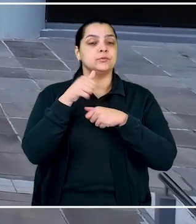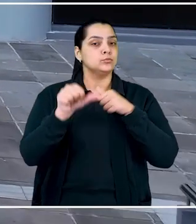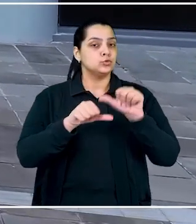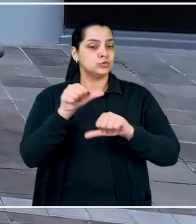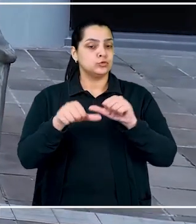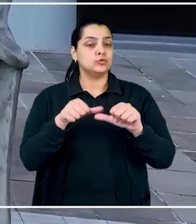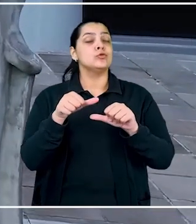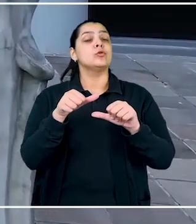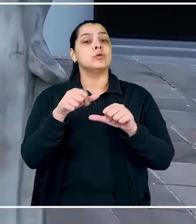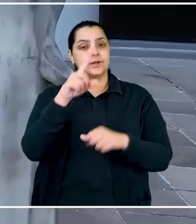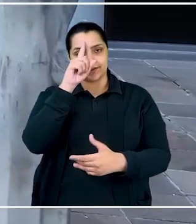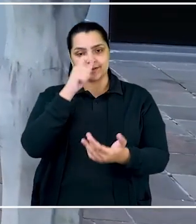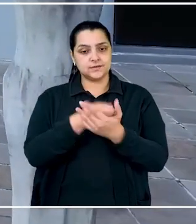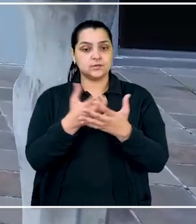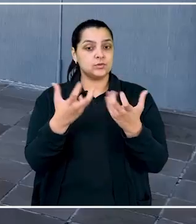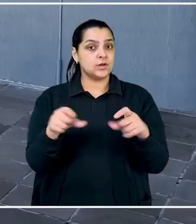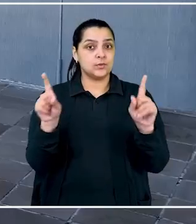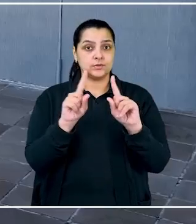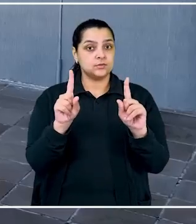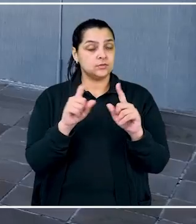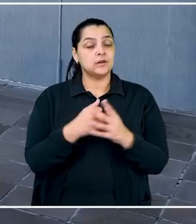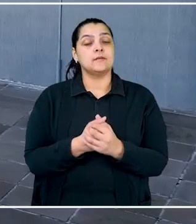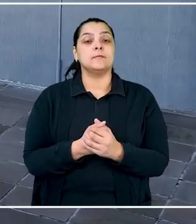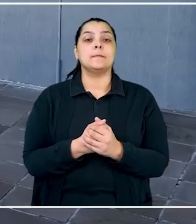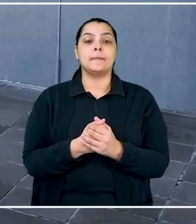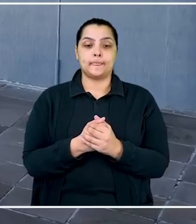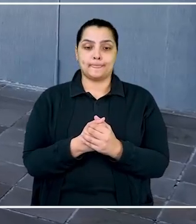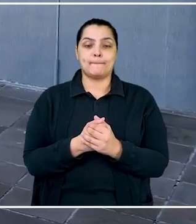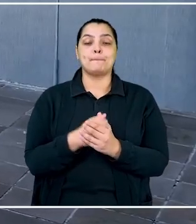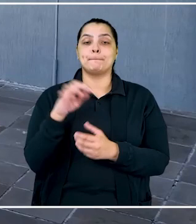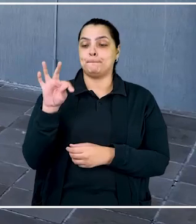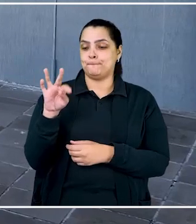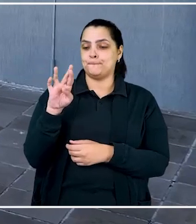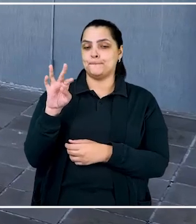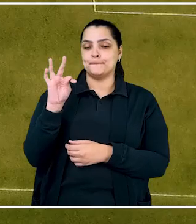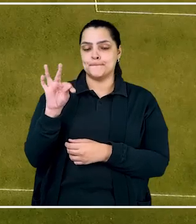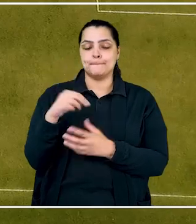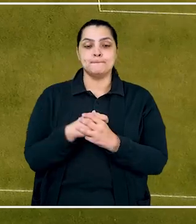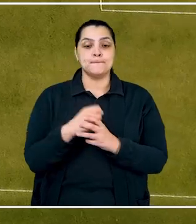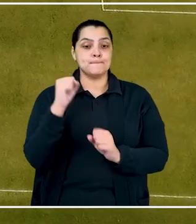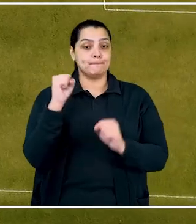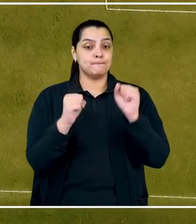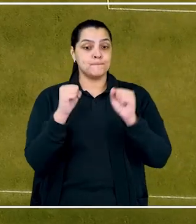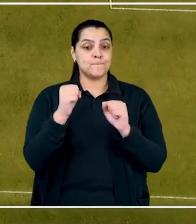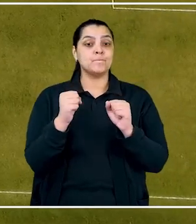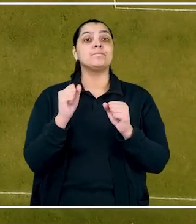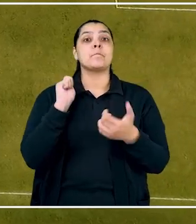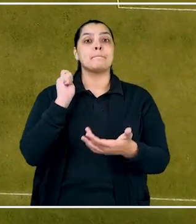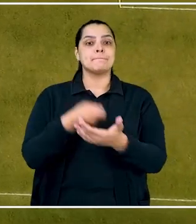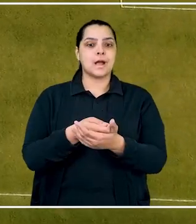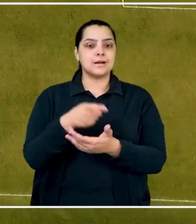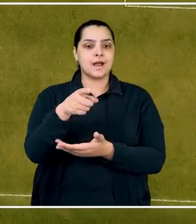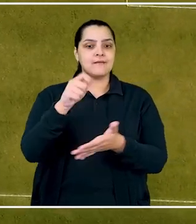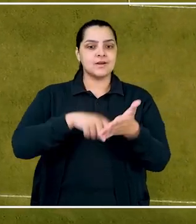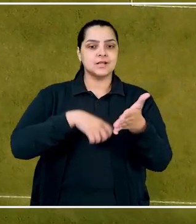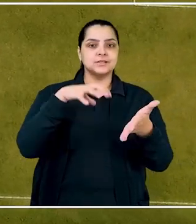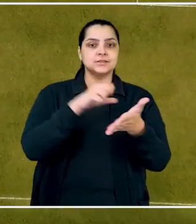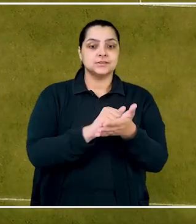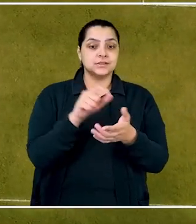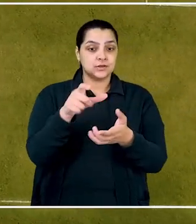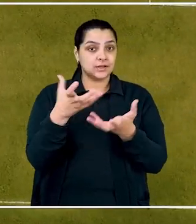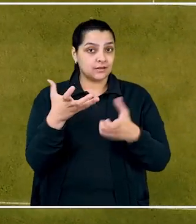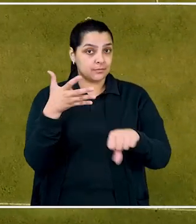reformou a decisão de primeiro grau que havia negado o pedido. Segundo o TRT, a fábrica acuchava a inscrição dos